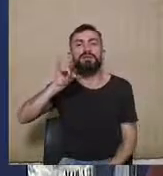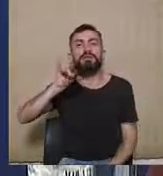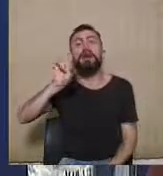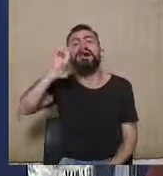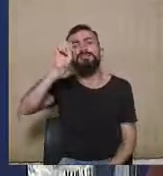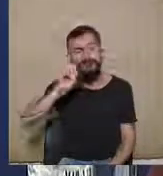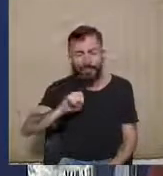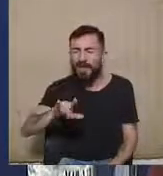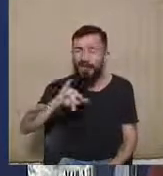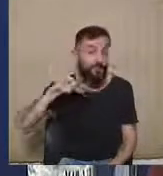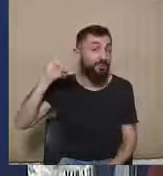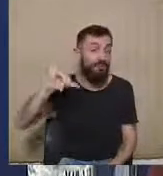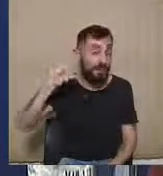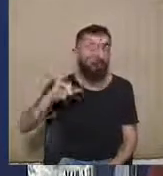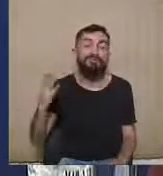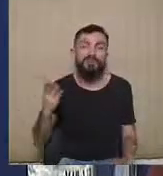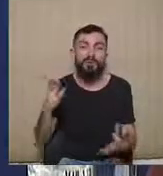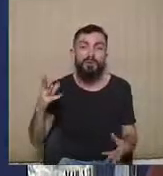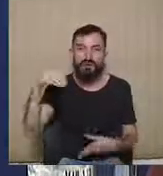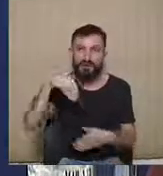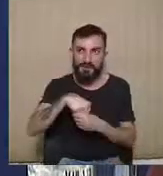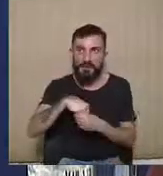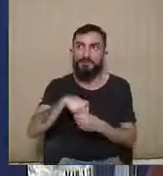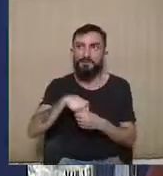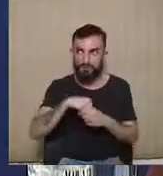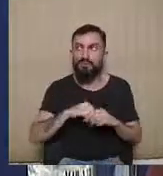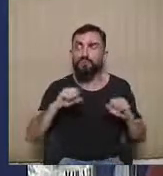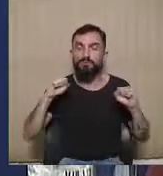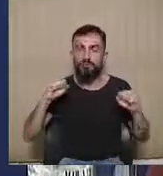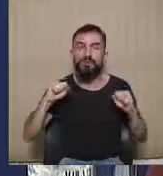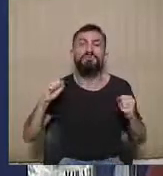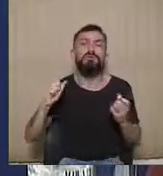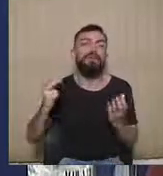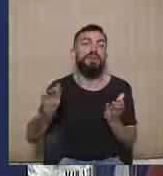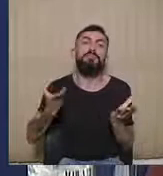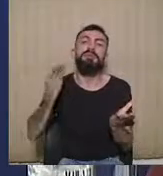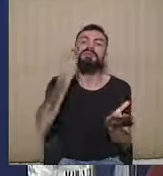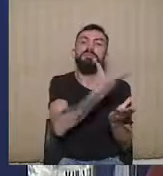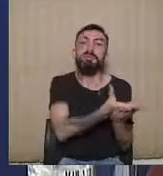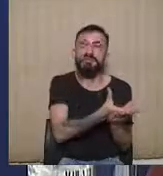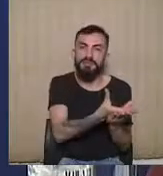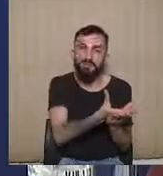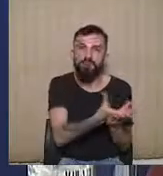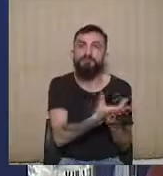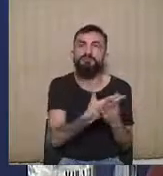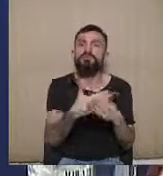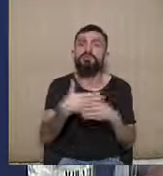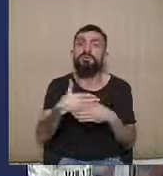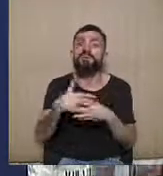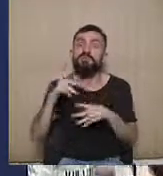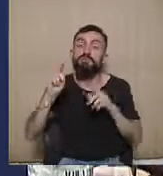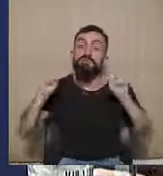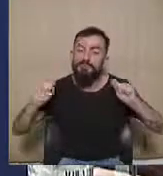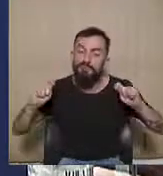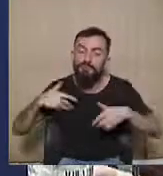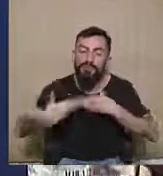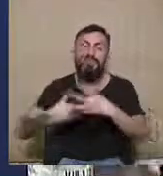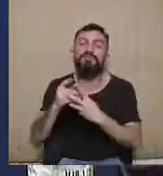muito marcante, especialmente nessas representações que têm um procedimento muito enxuto